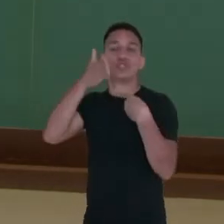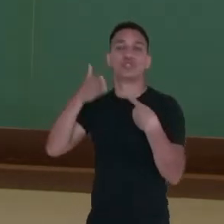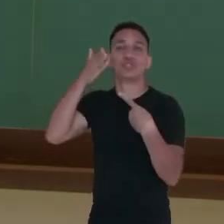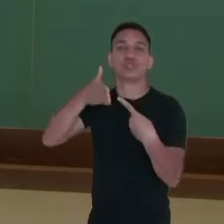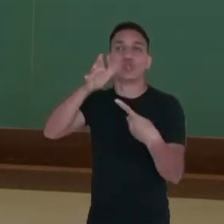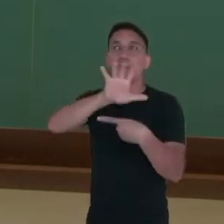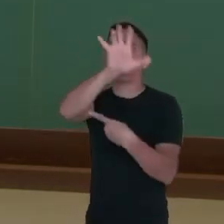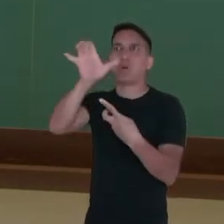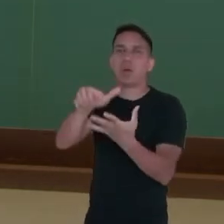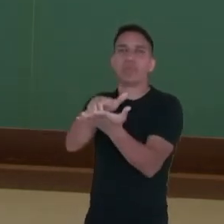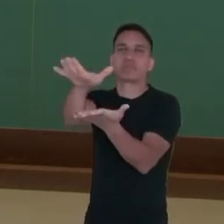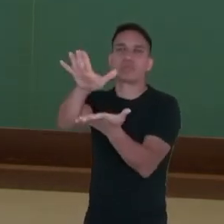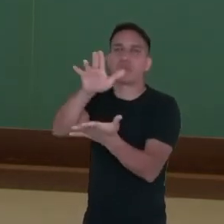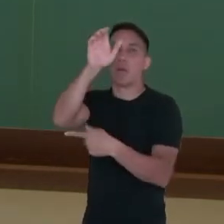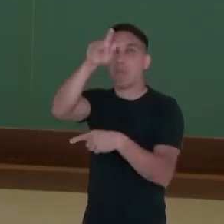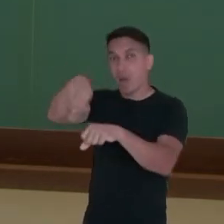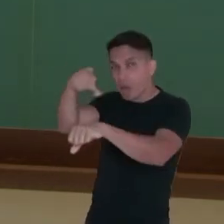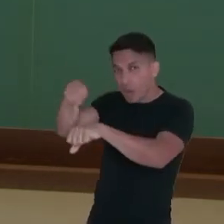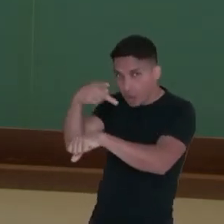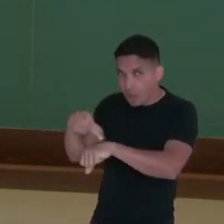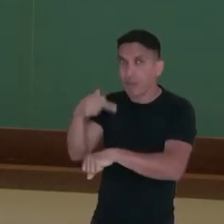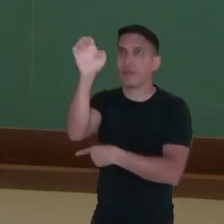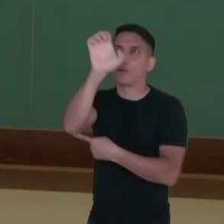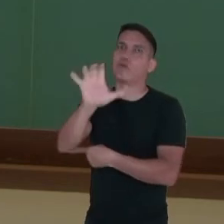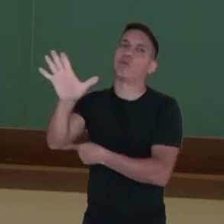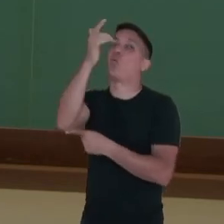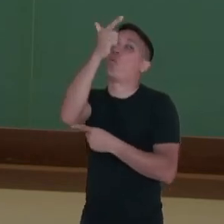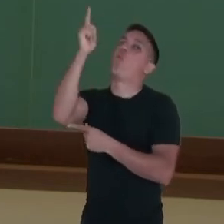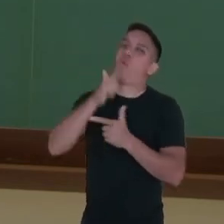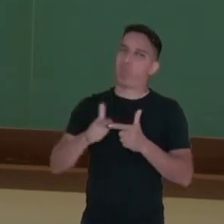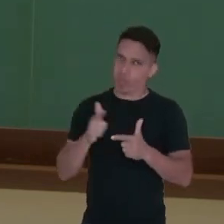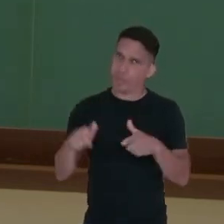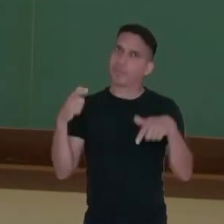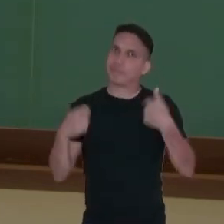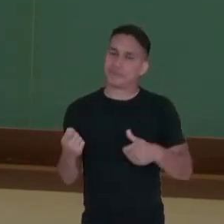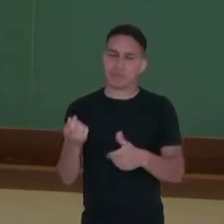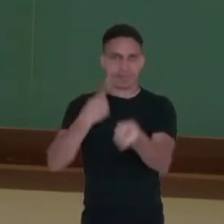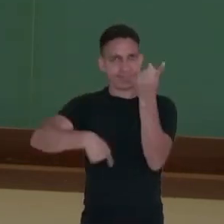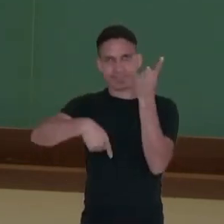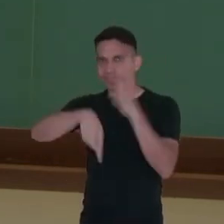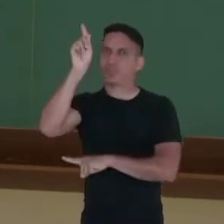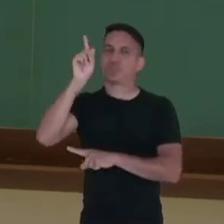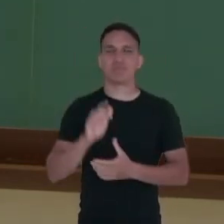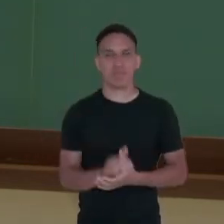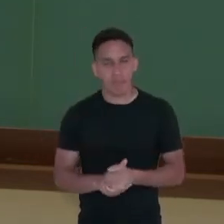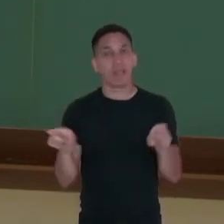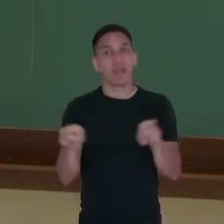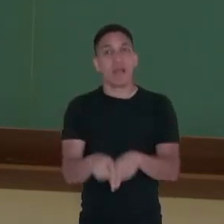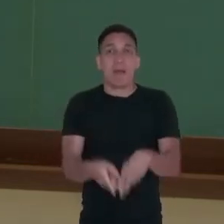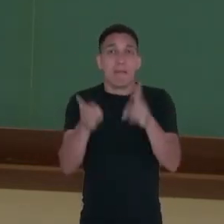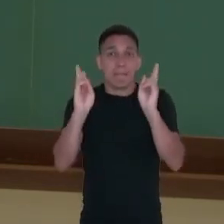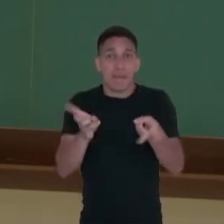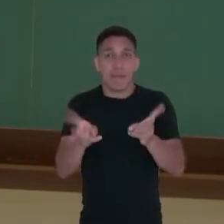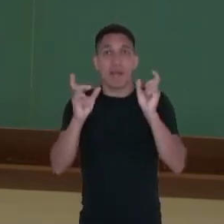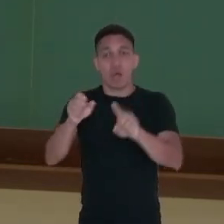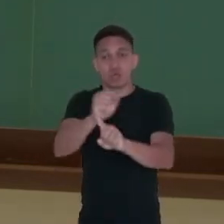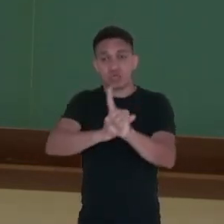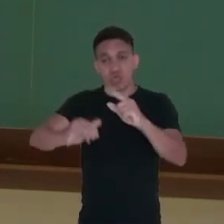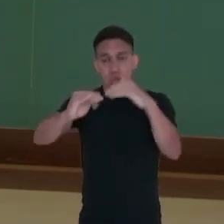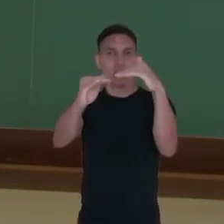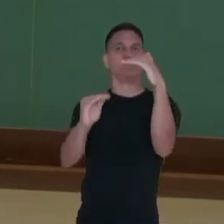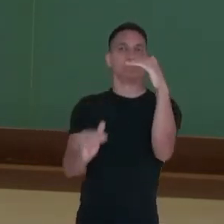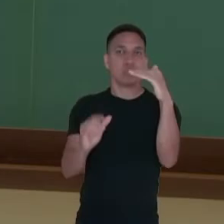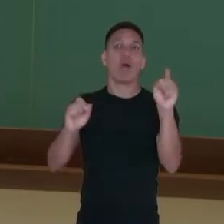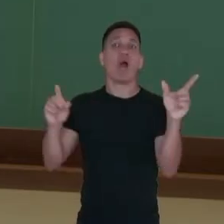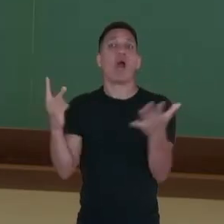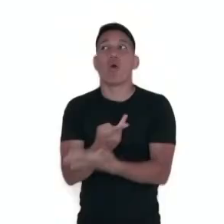europeus. Então, outro problema aí que nós temos a superar. Do mesmo modo que a desigualdade social, a